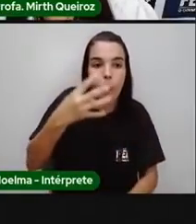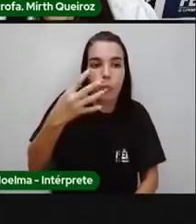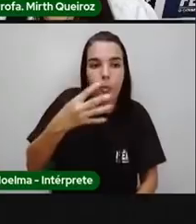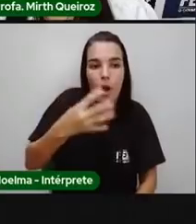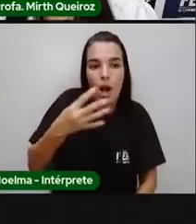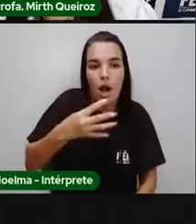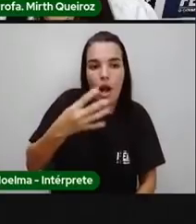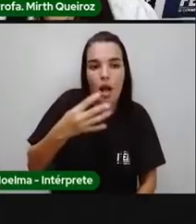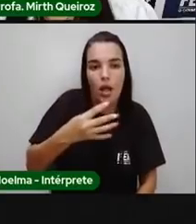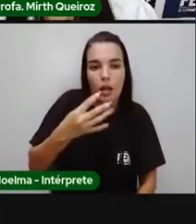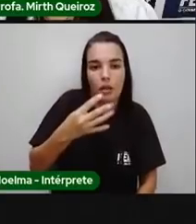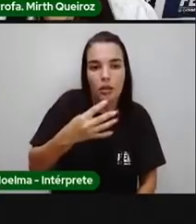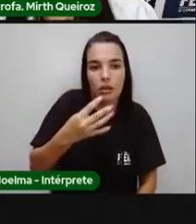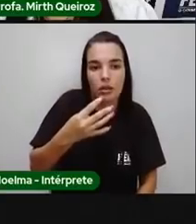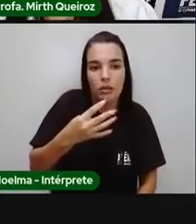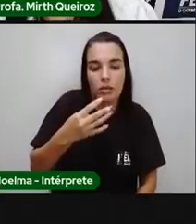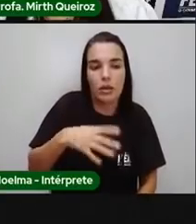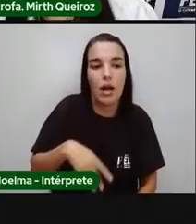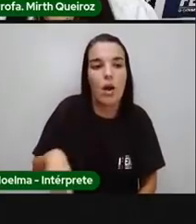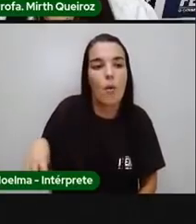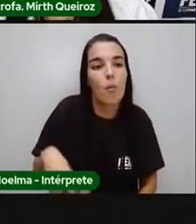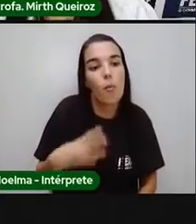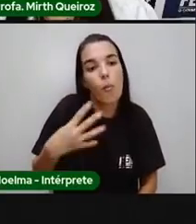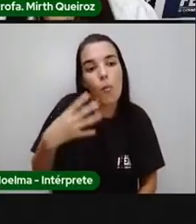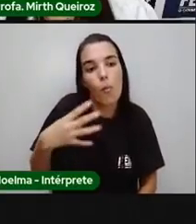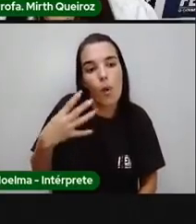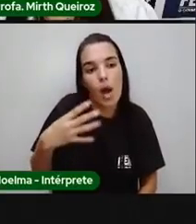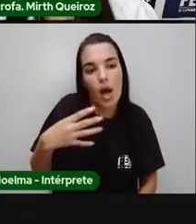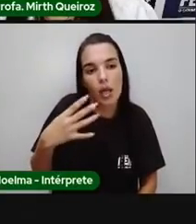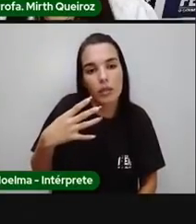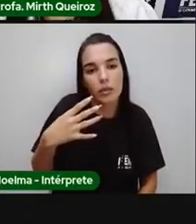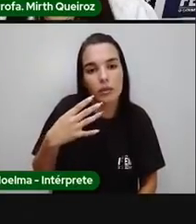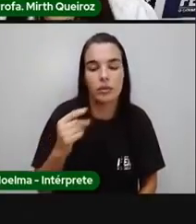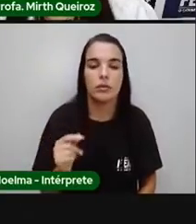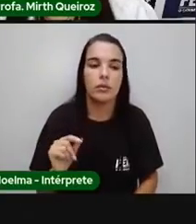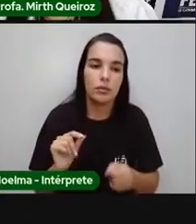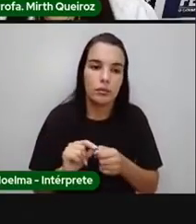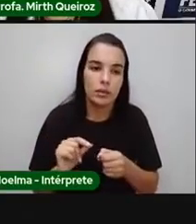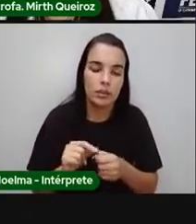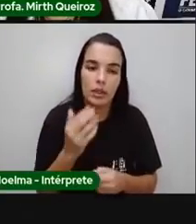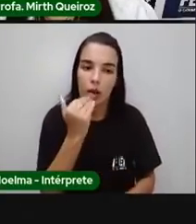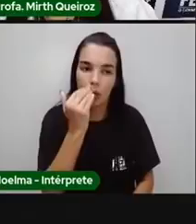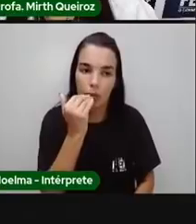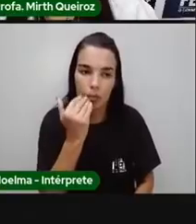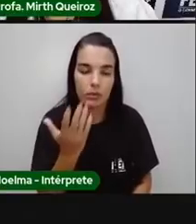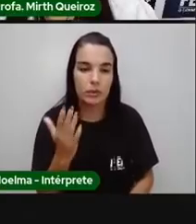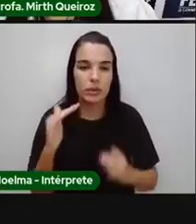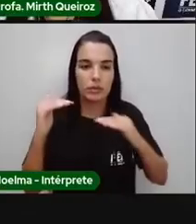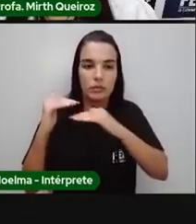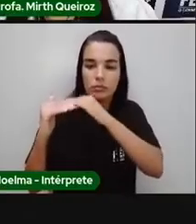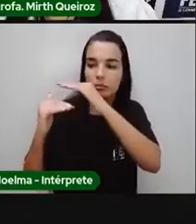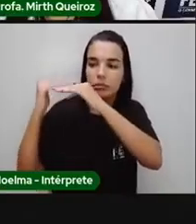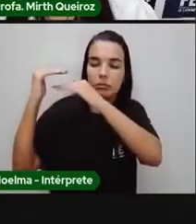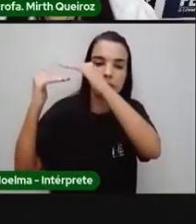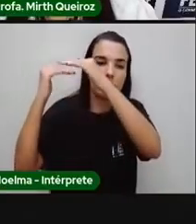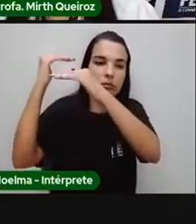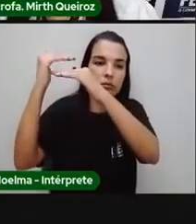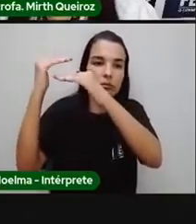consumidora. Ela está em quarto lugar dos consumidores da cadeia alimentar.